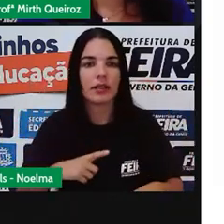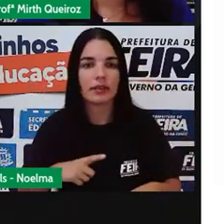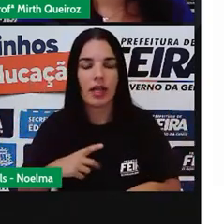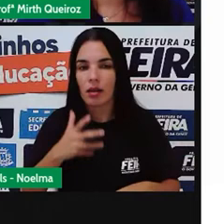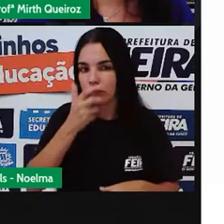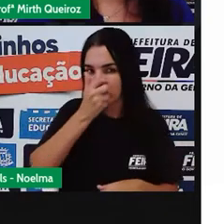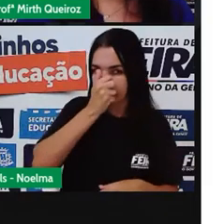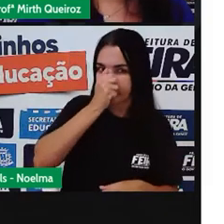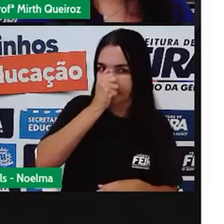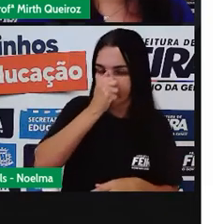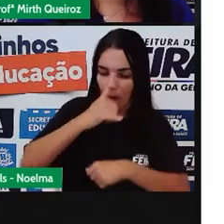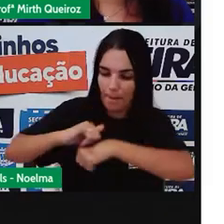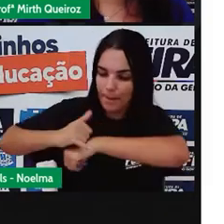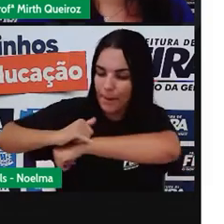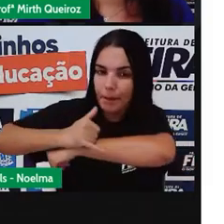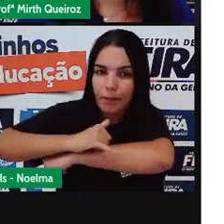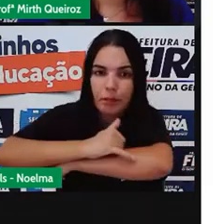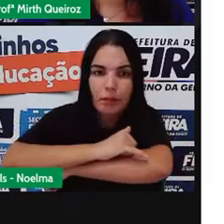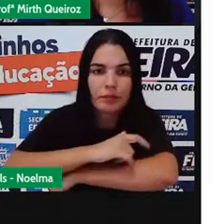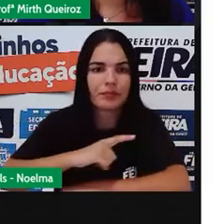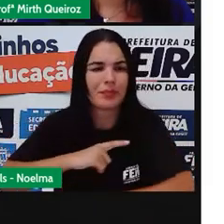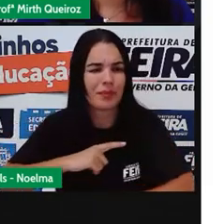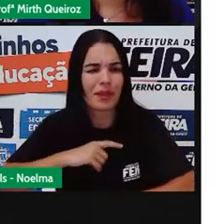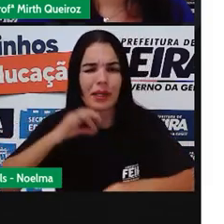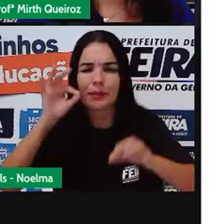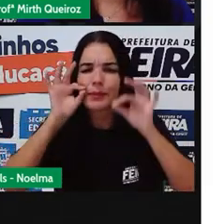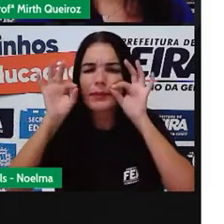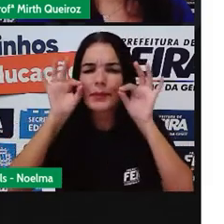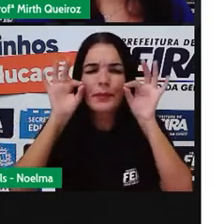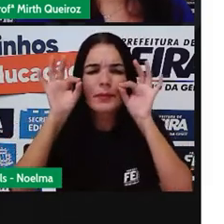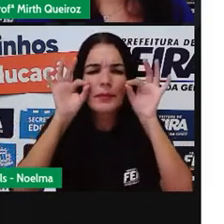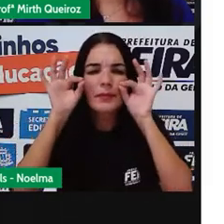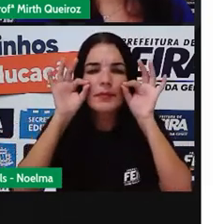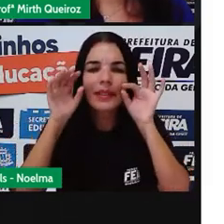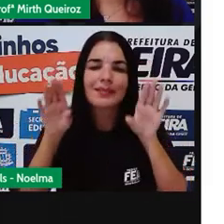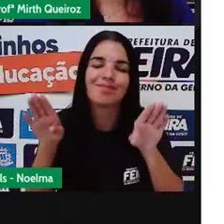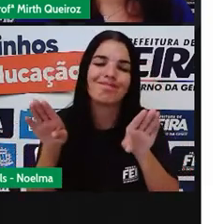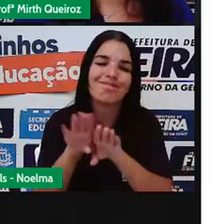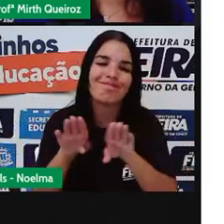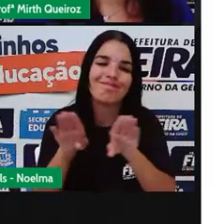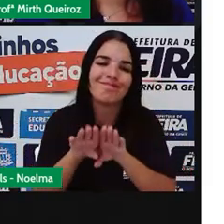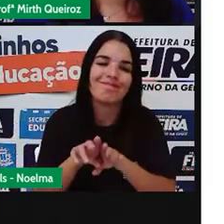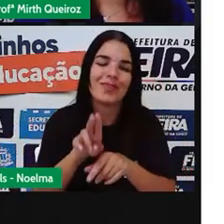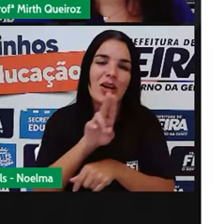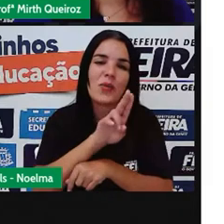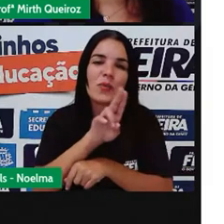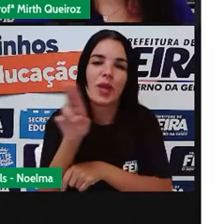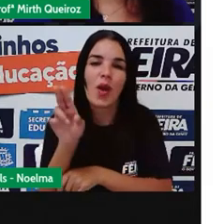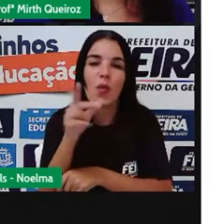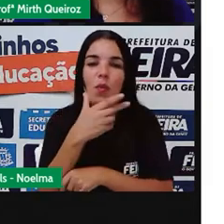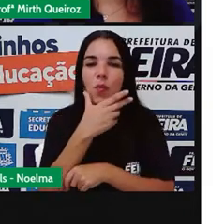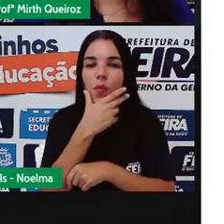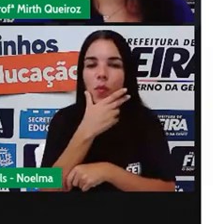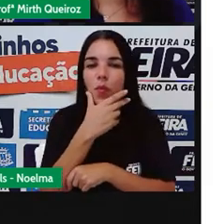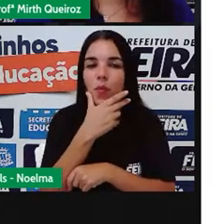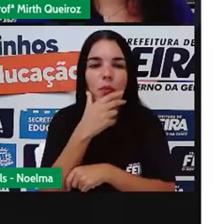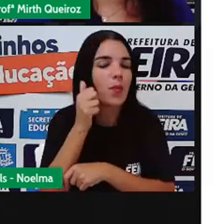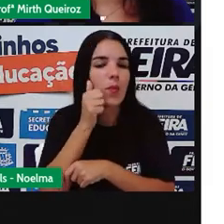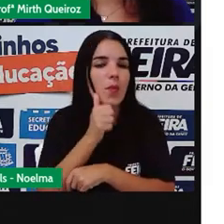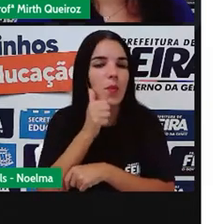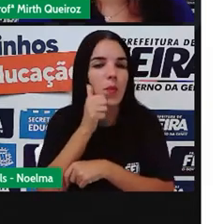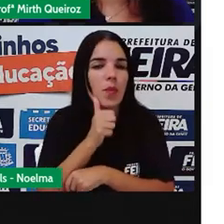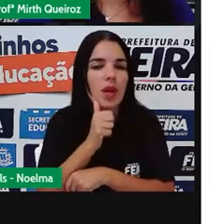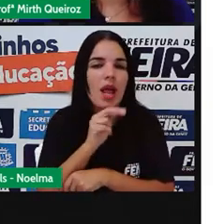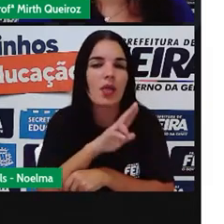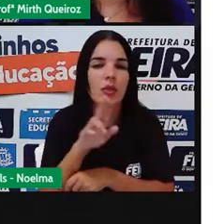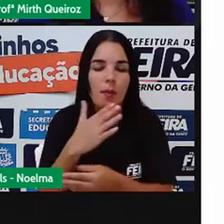corporal. Há o aparecimento de espinhas também. E a aminarca, que é o início do